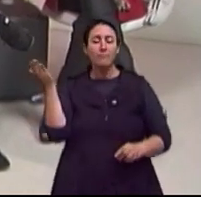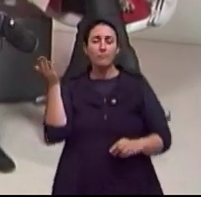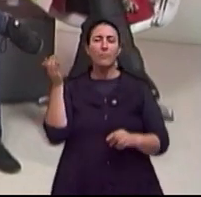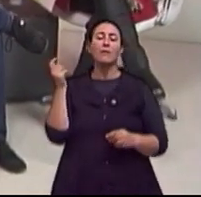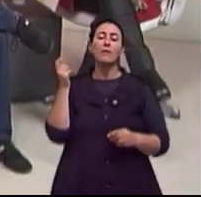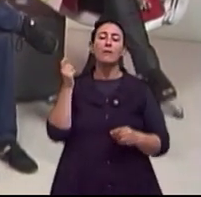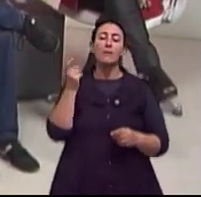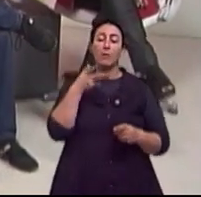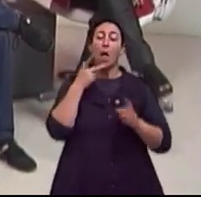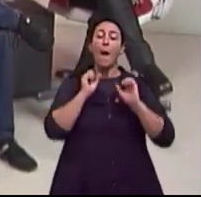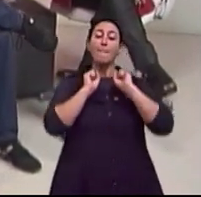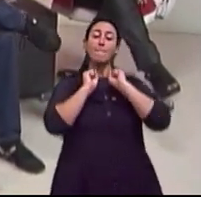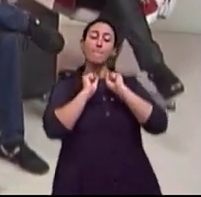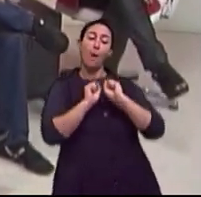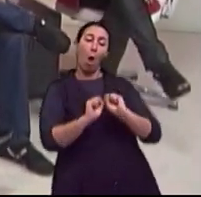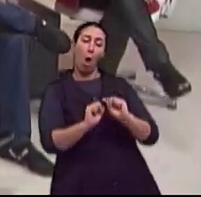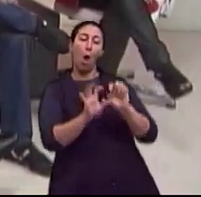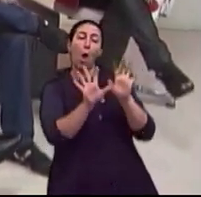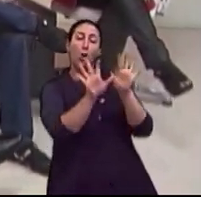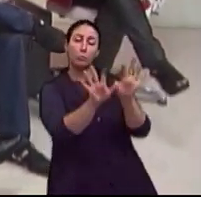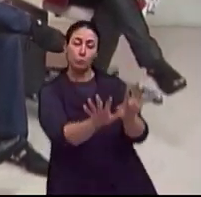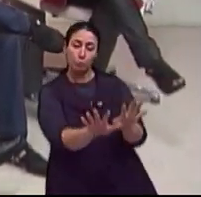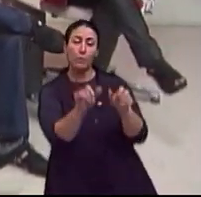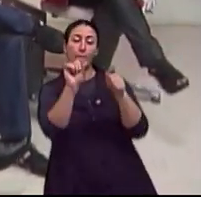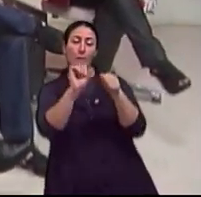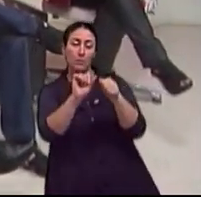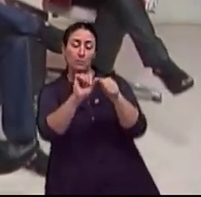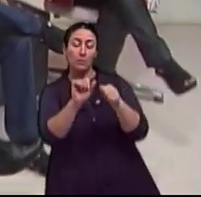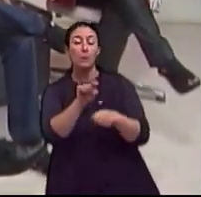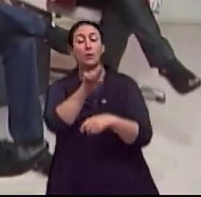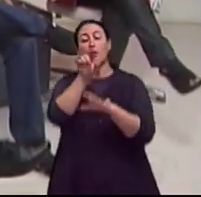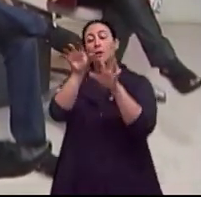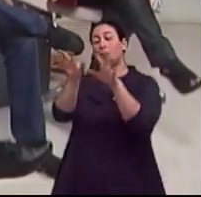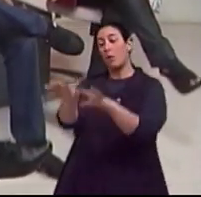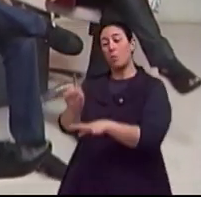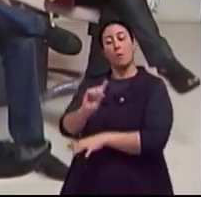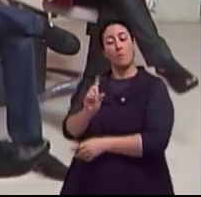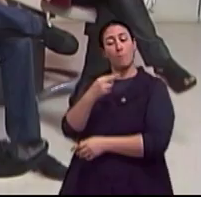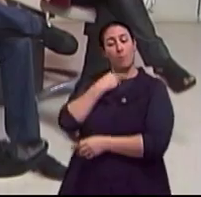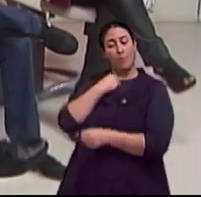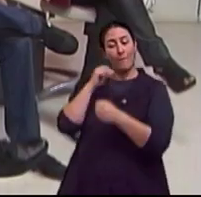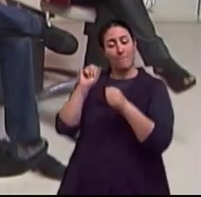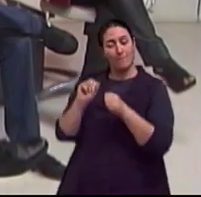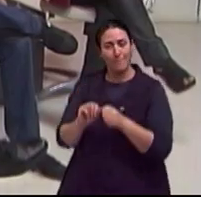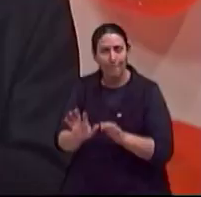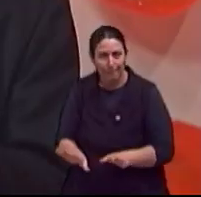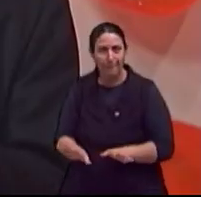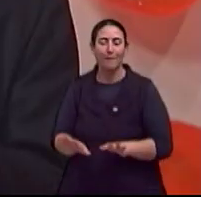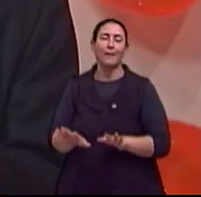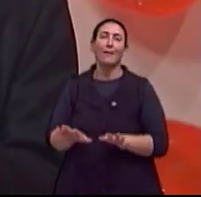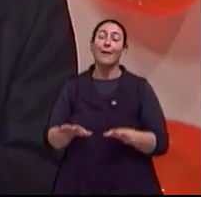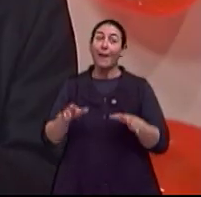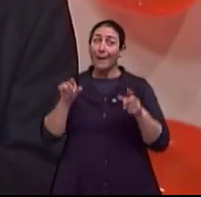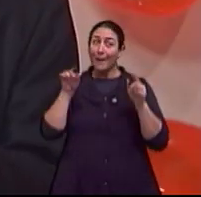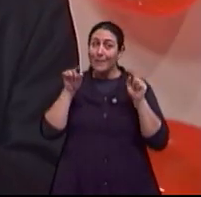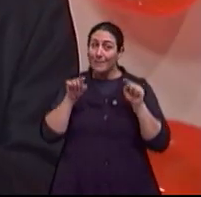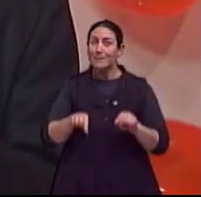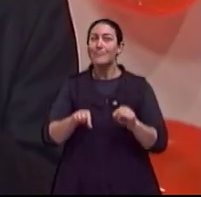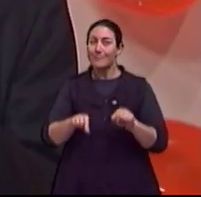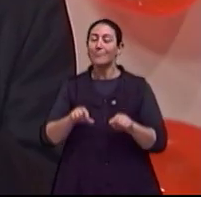destinadas para determinadas atividades e horas destinadas para outras atividades. Normalmente, a